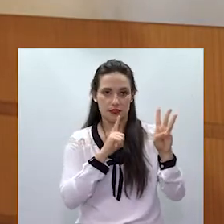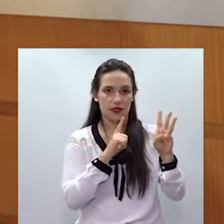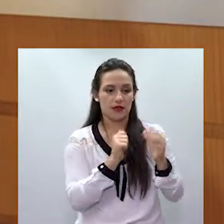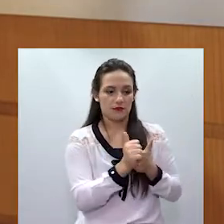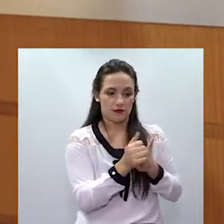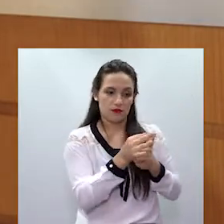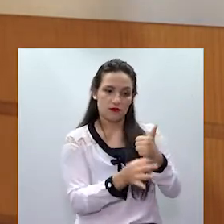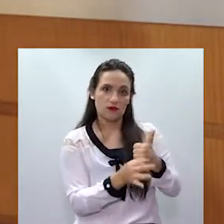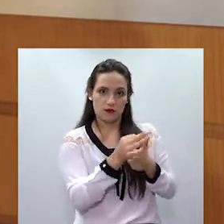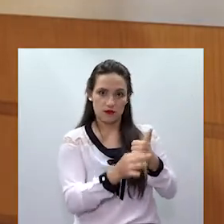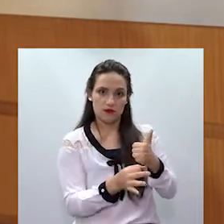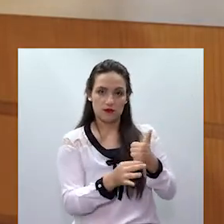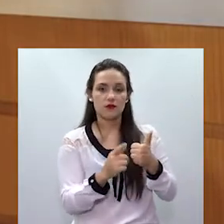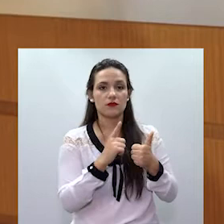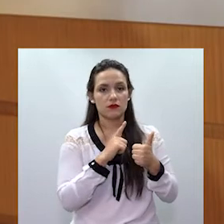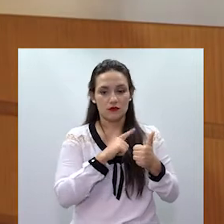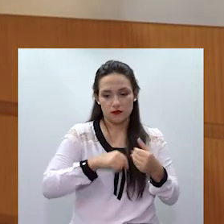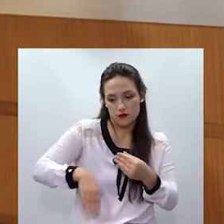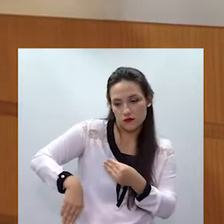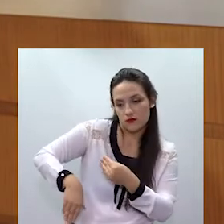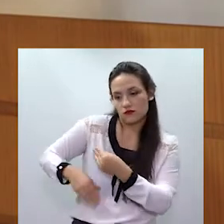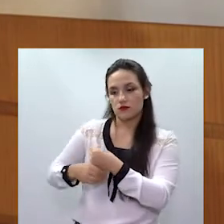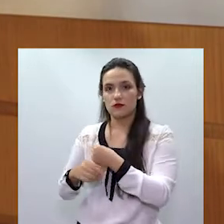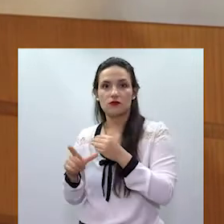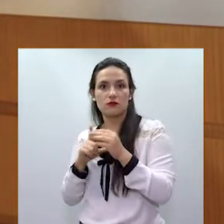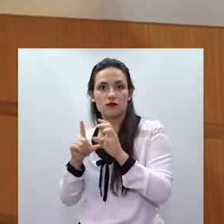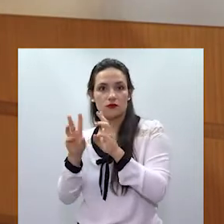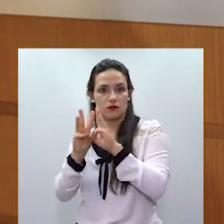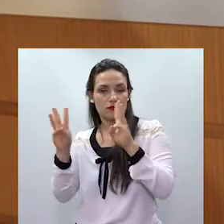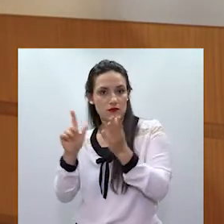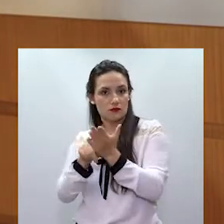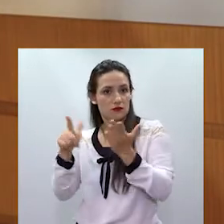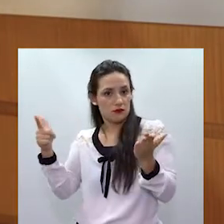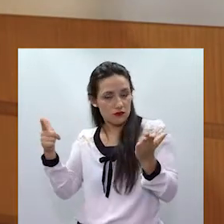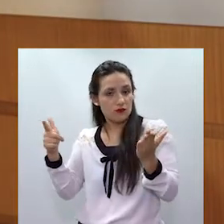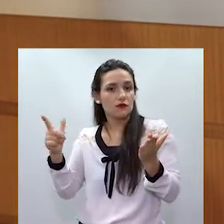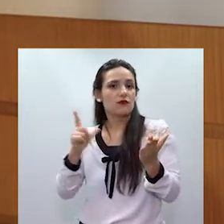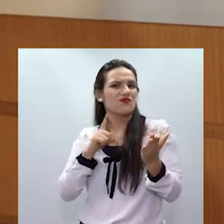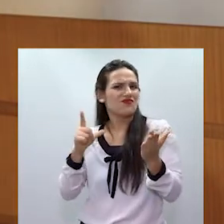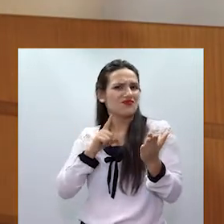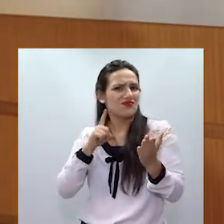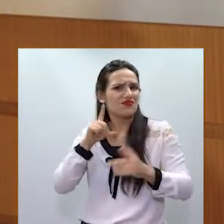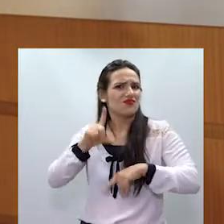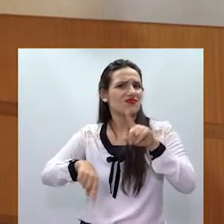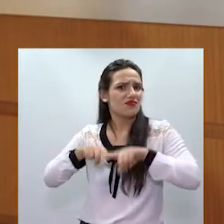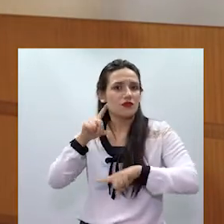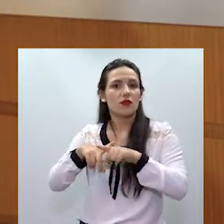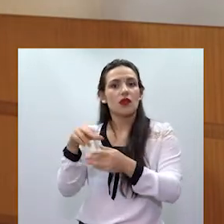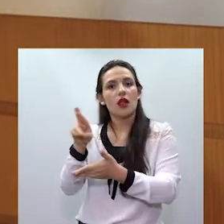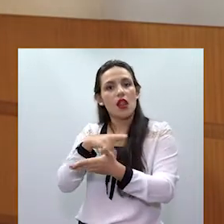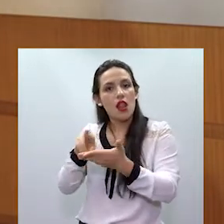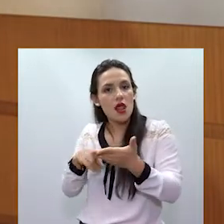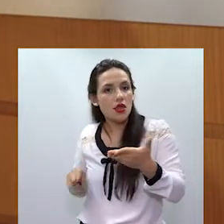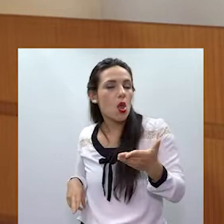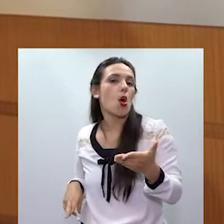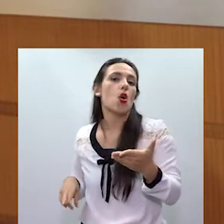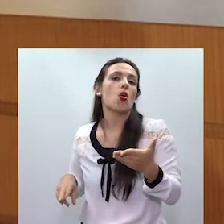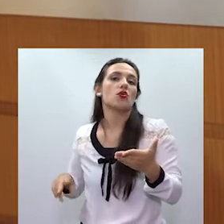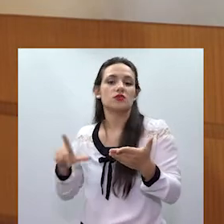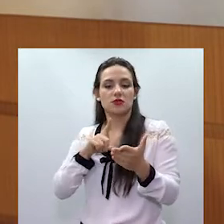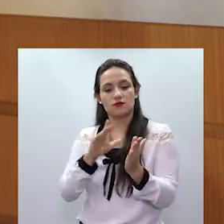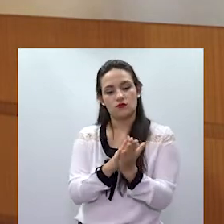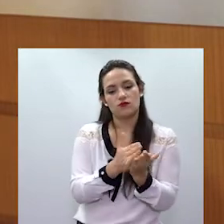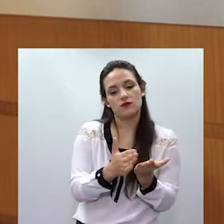página dentro do site do Tribunal de Justiça. Nós temos o nosso material, nós produzimos muito material de